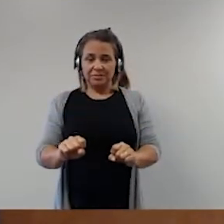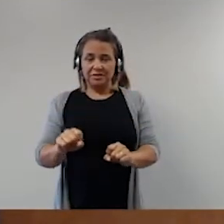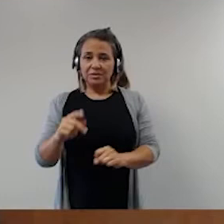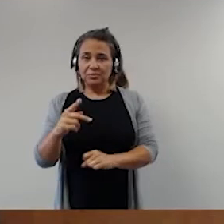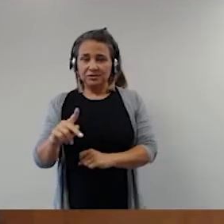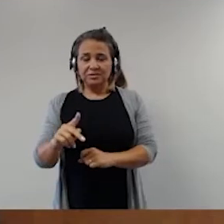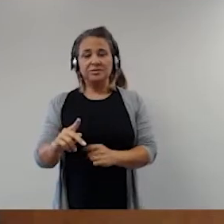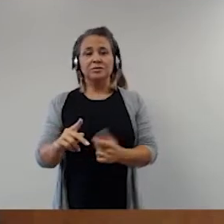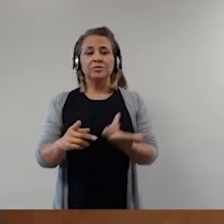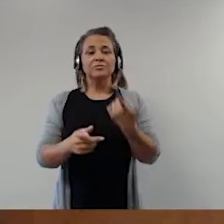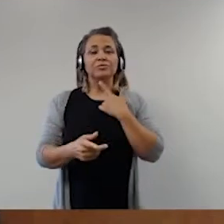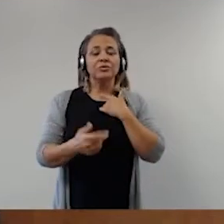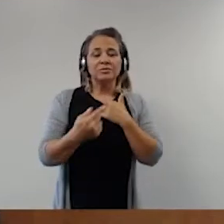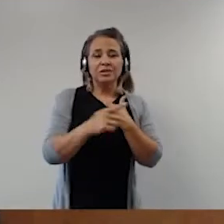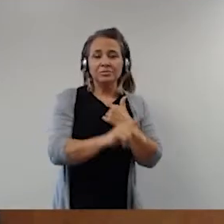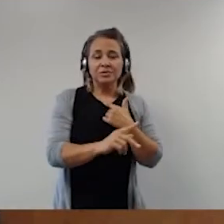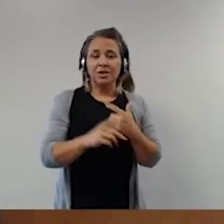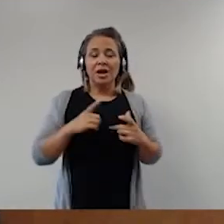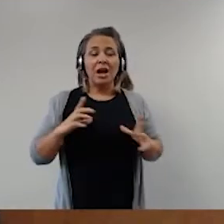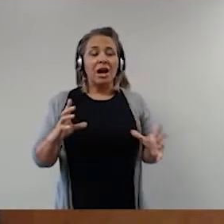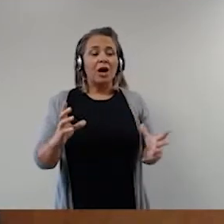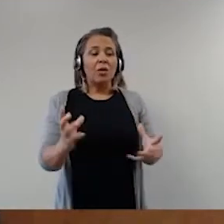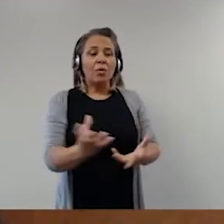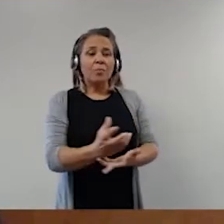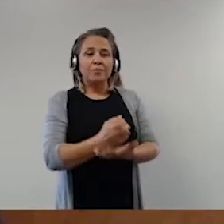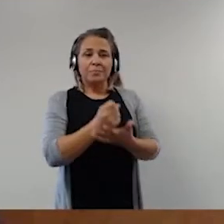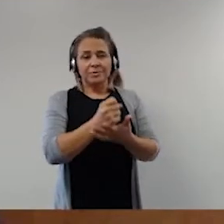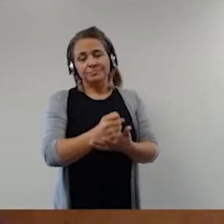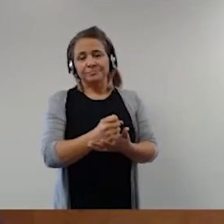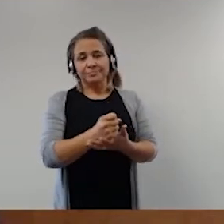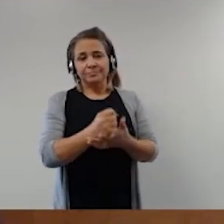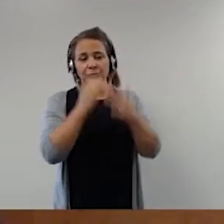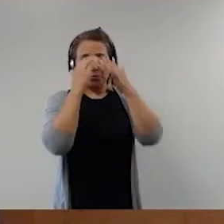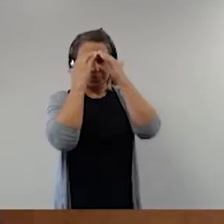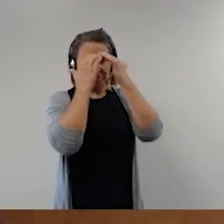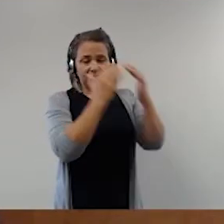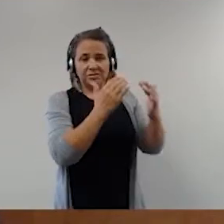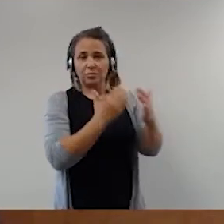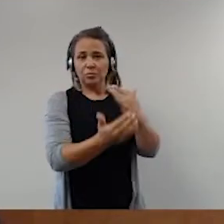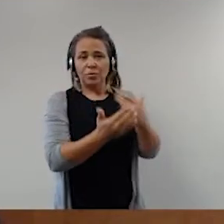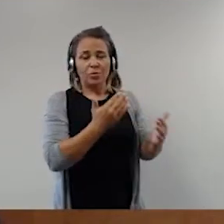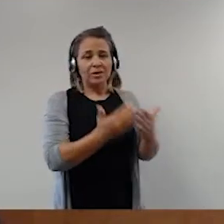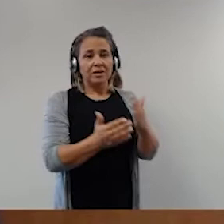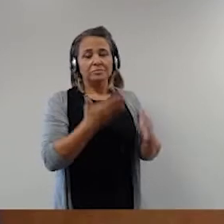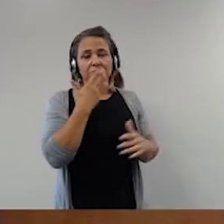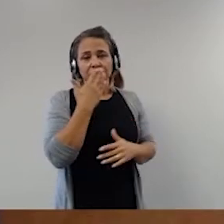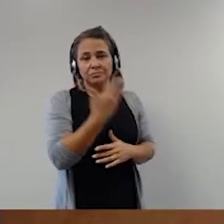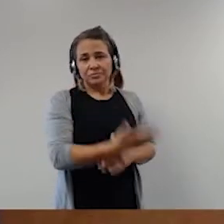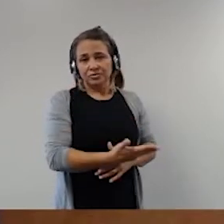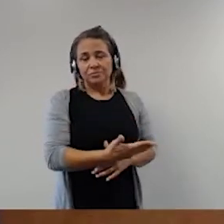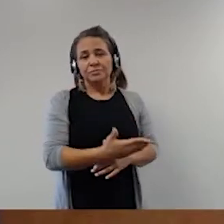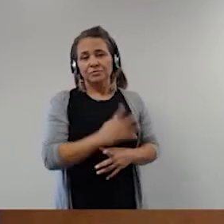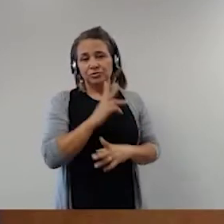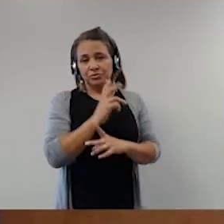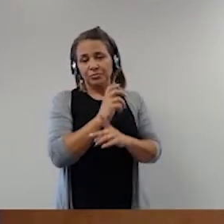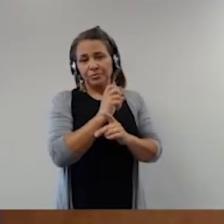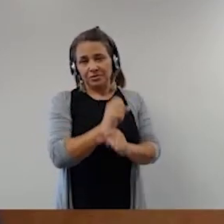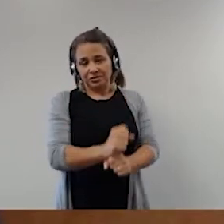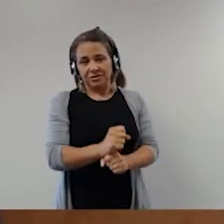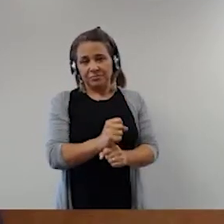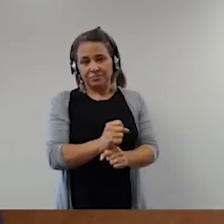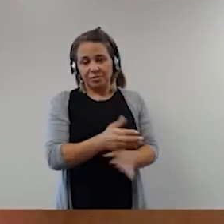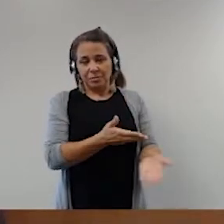espírito, contemple qualquer espécie de poder moderador, muito menos um poder